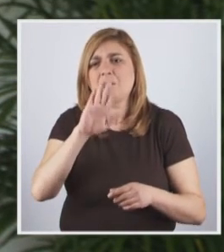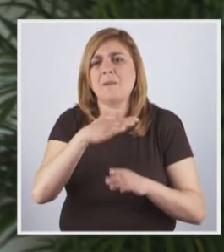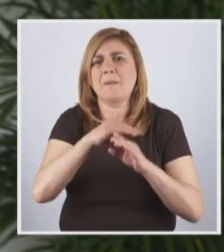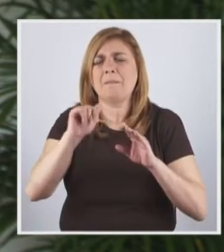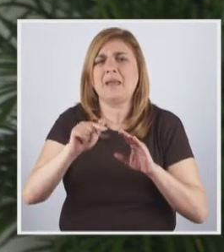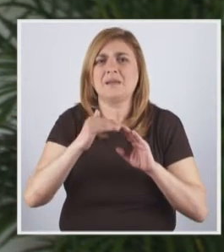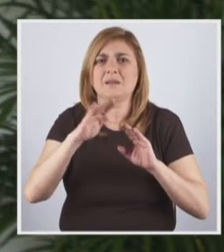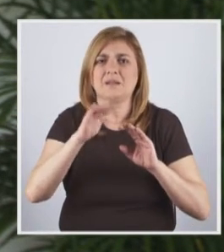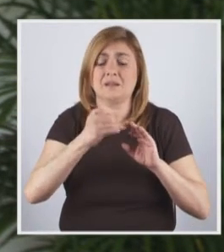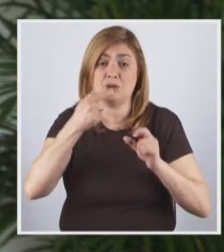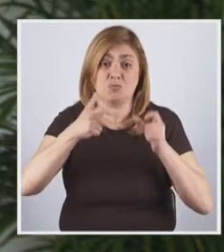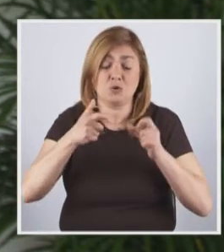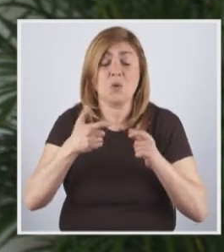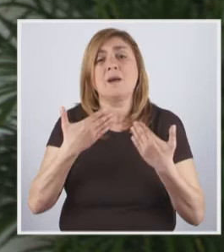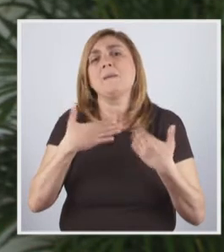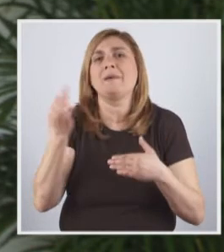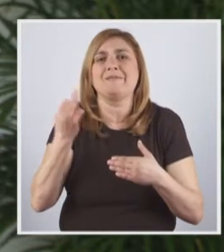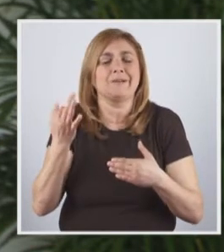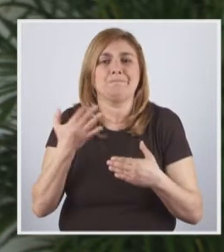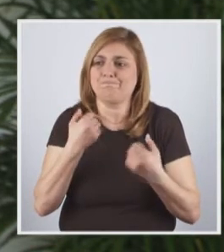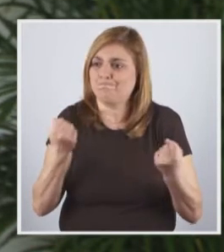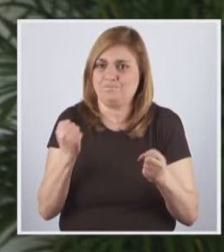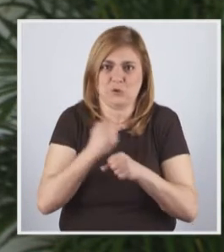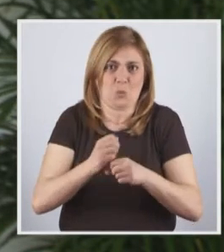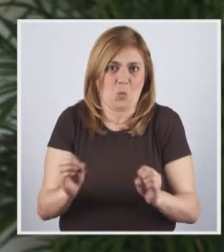entre 500 pessoas. Mas o facto é que não via.